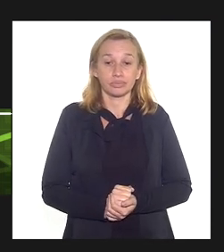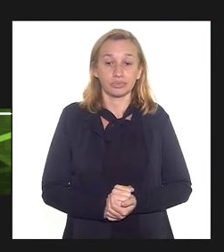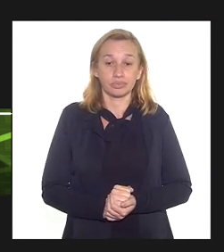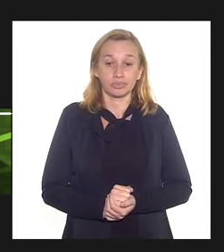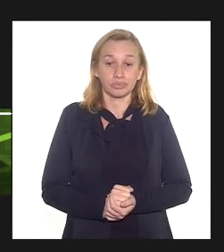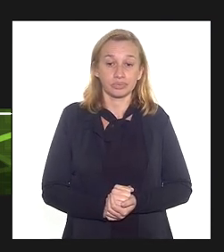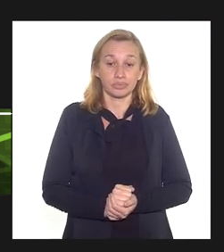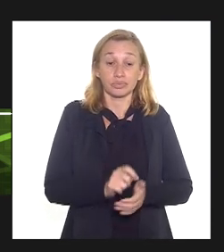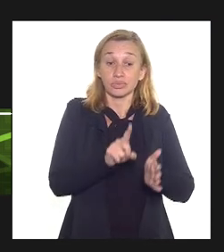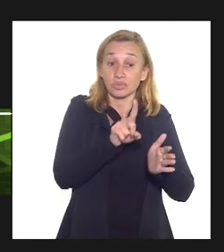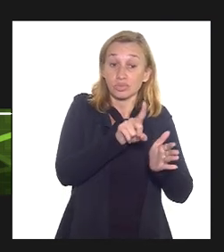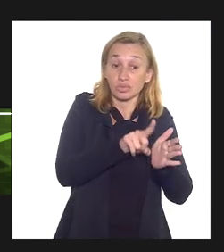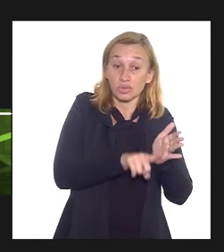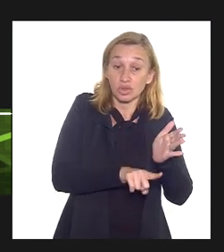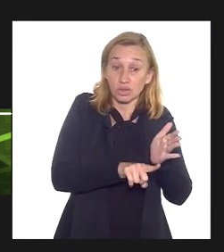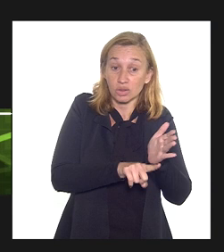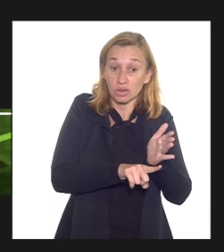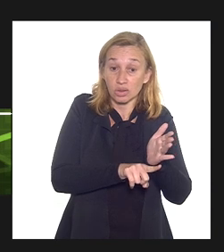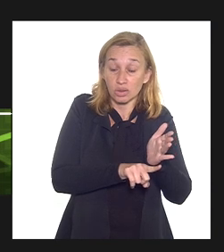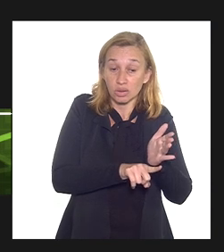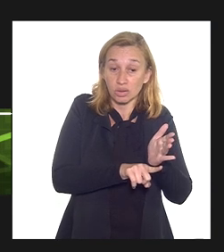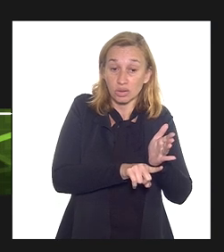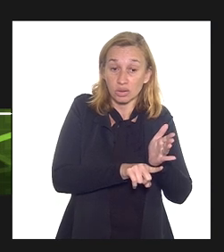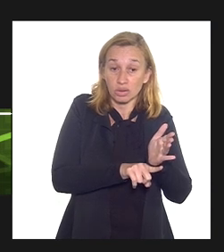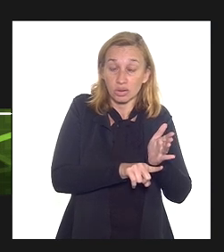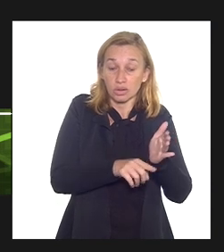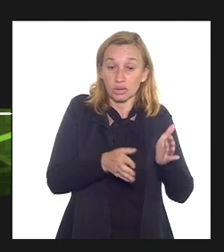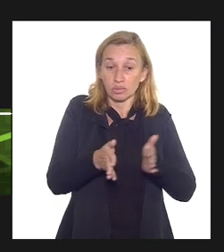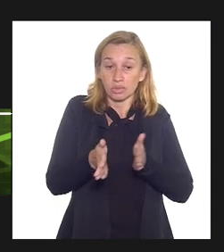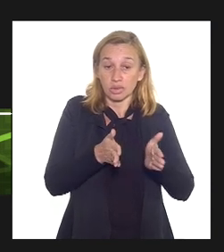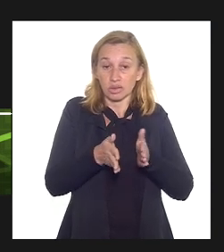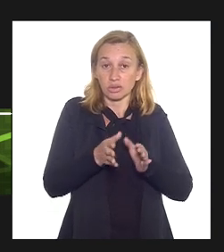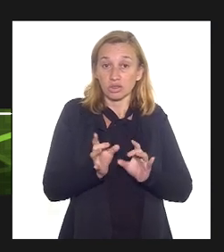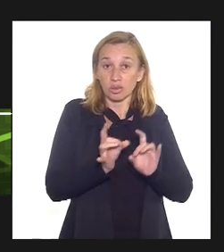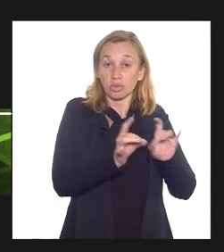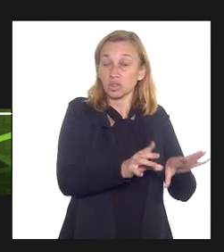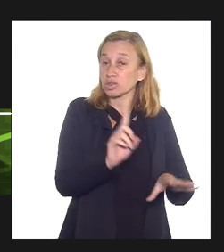subtraídos da profissão de abandono o que não acontece